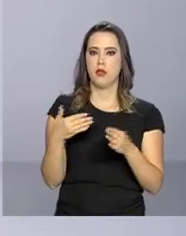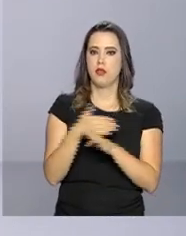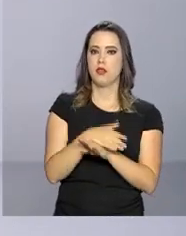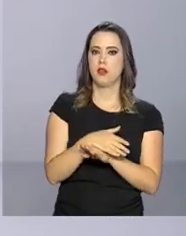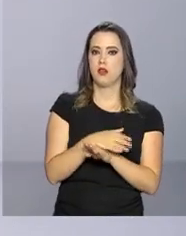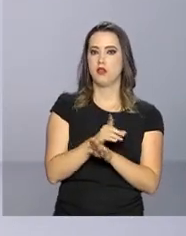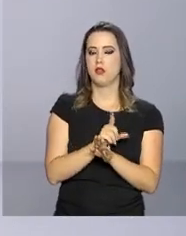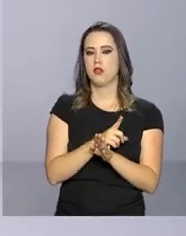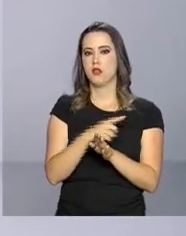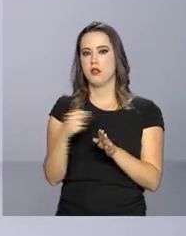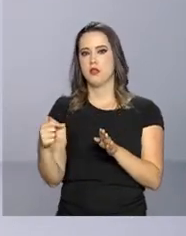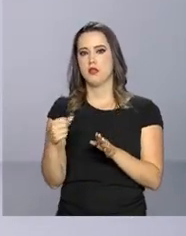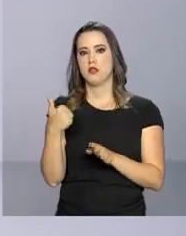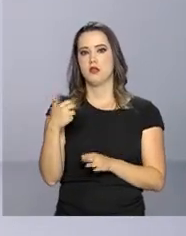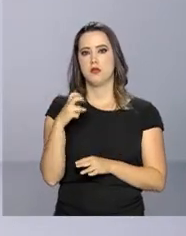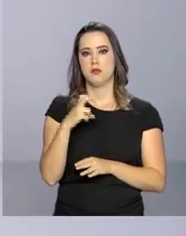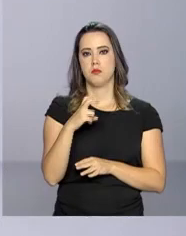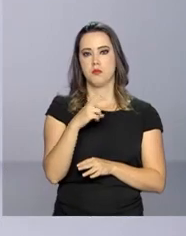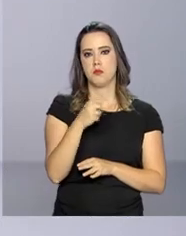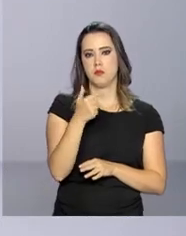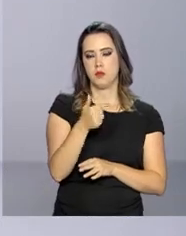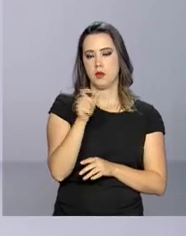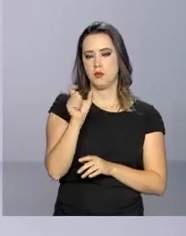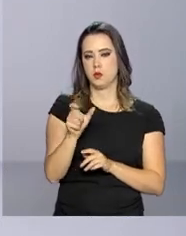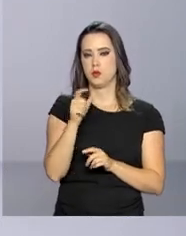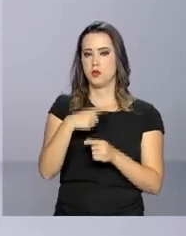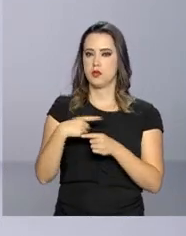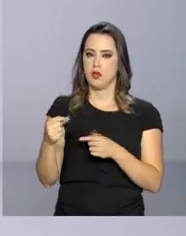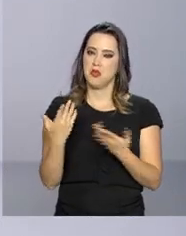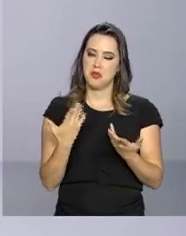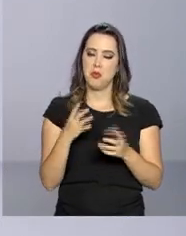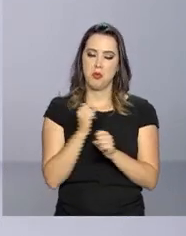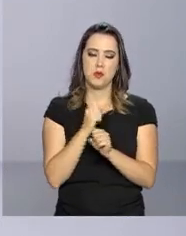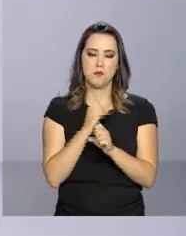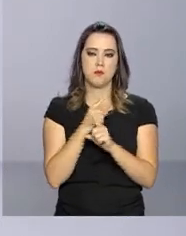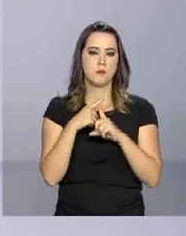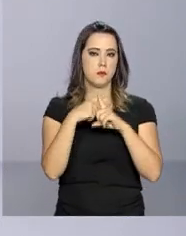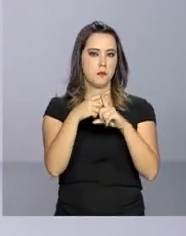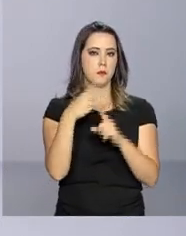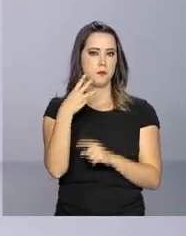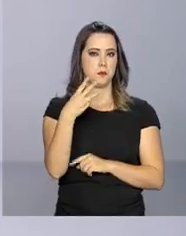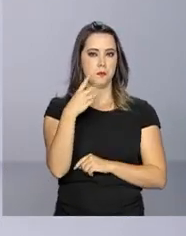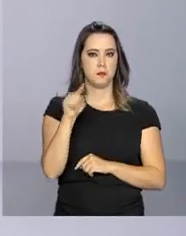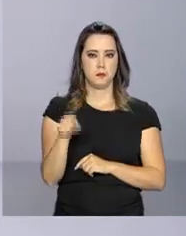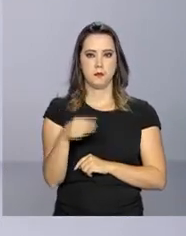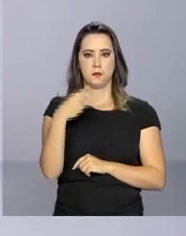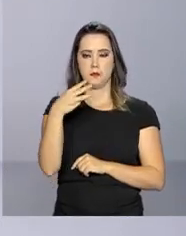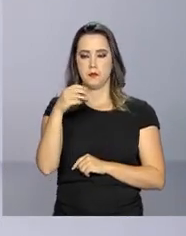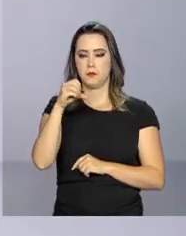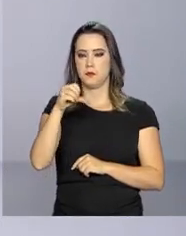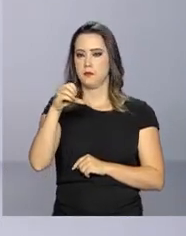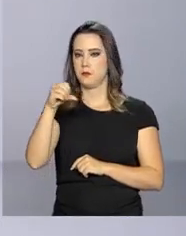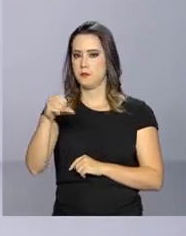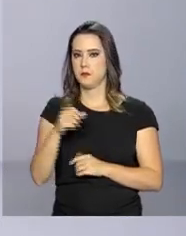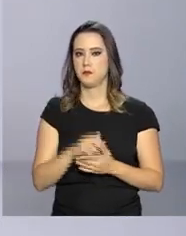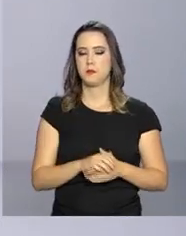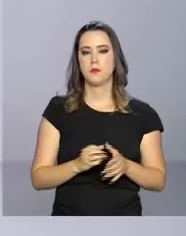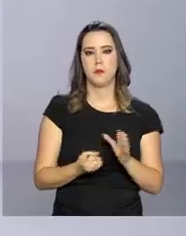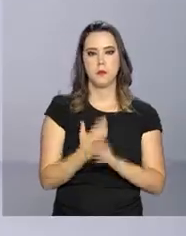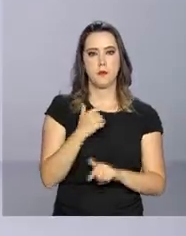.552 desligamentos, resultado em um saldo positivo de 3.399